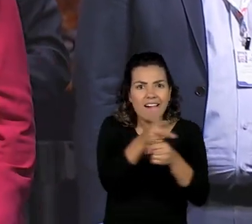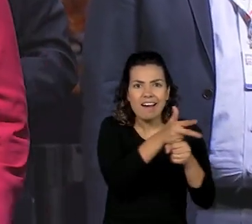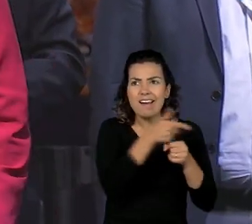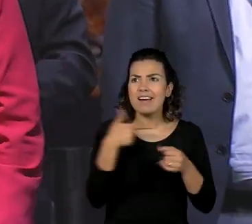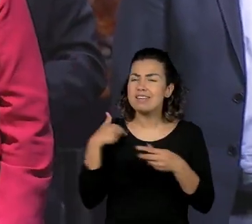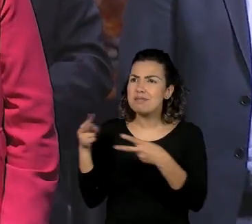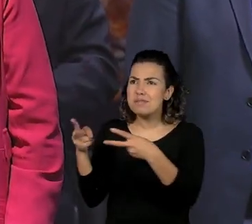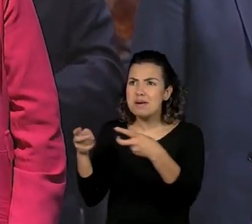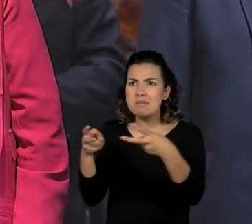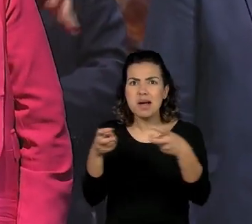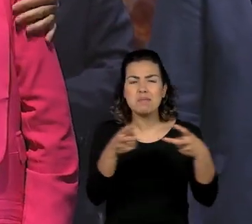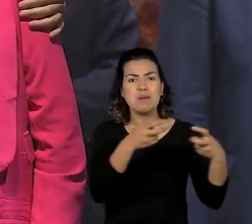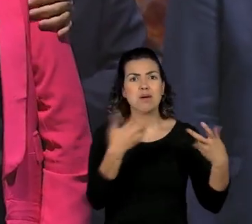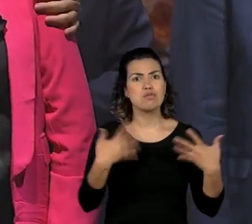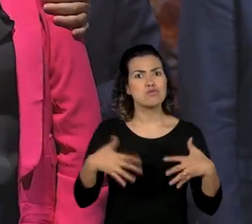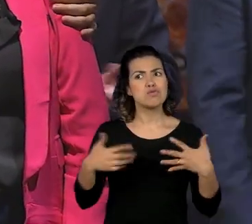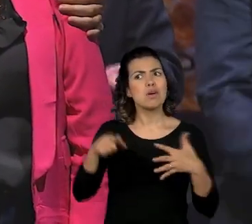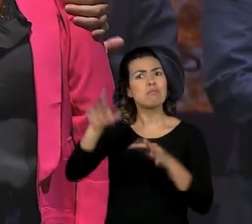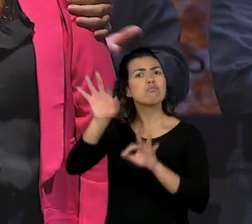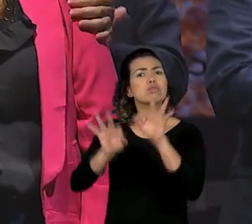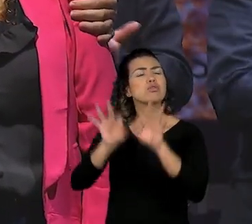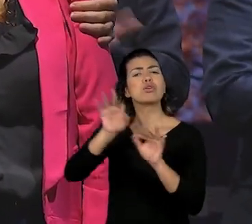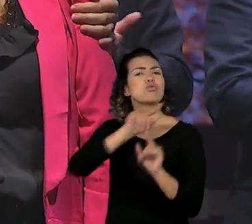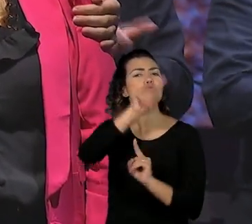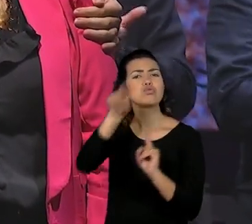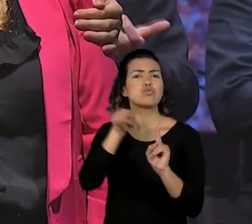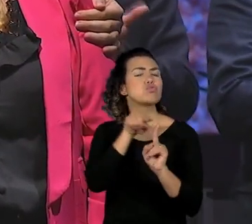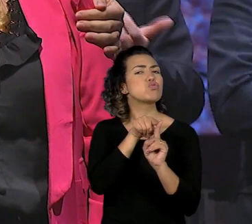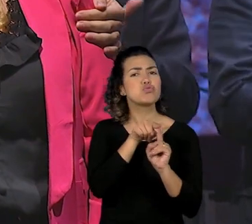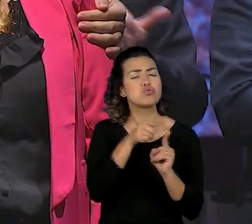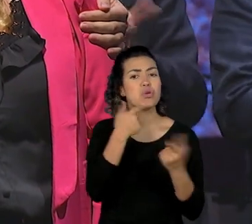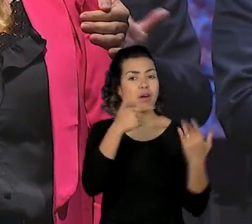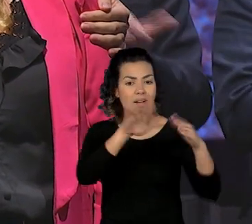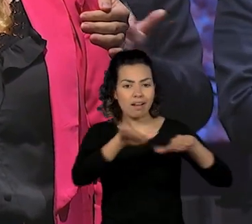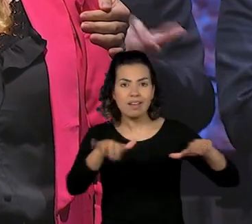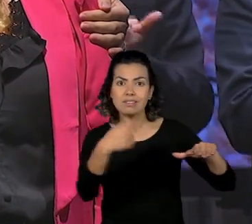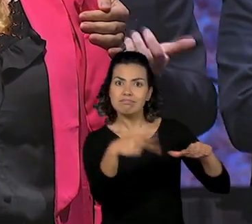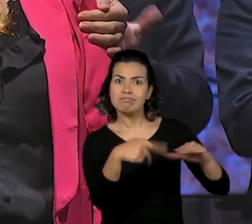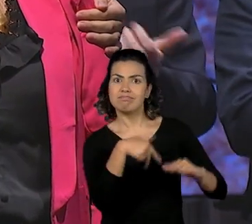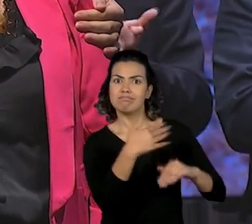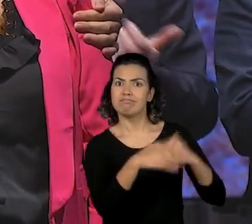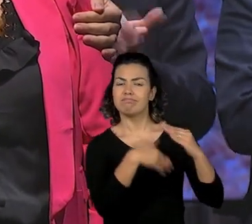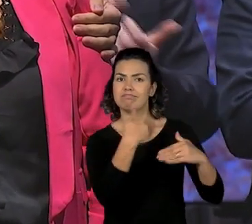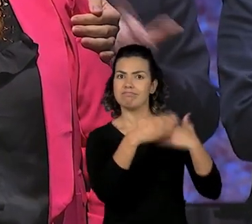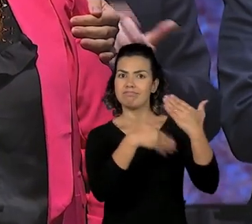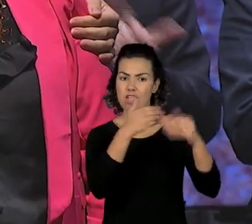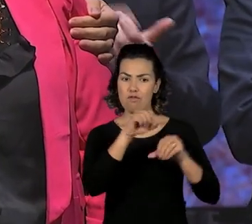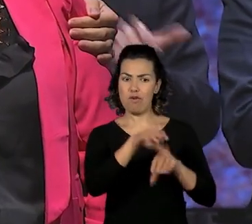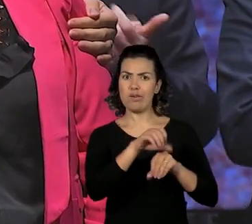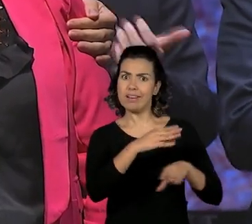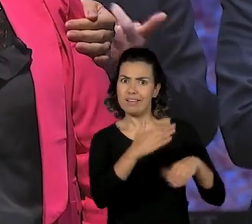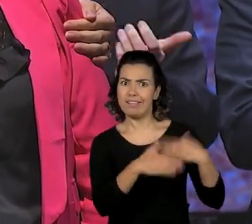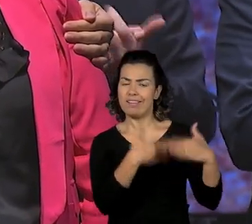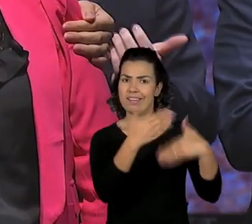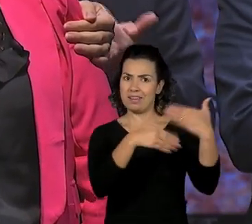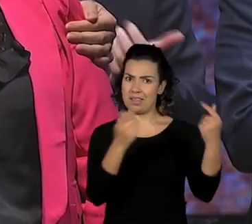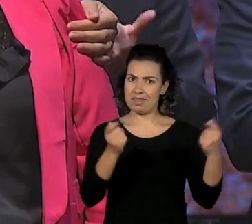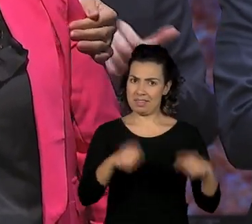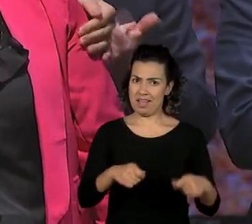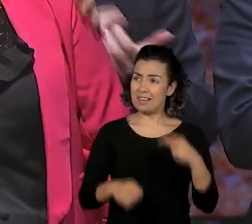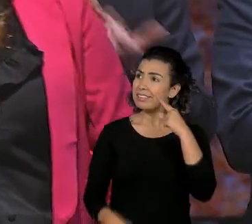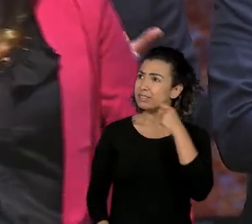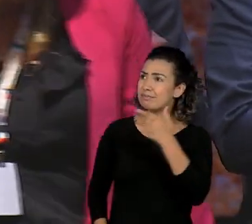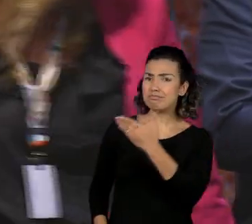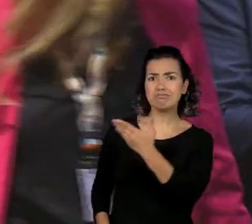ligados ao desenvolvimento da criança na escola mesmo, né? No desenvolvimento pedagógico. E o Carlos tem um projeto legal no CELPARC Mateus,